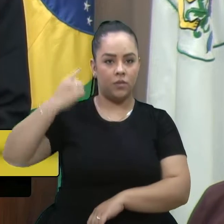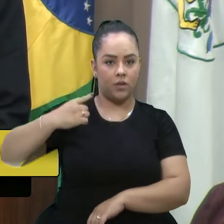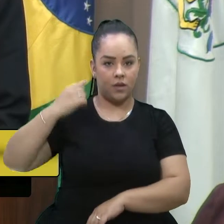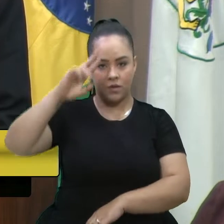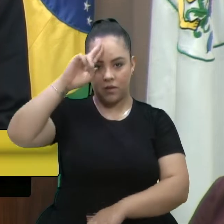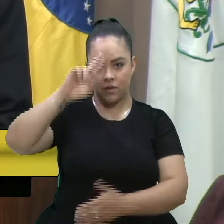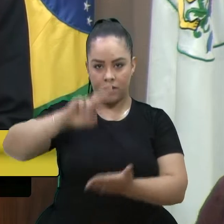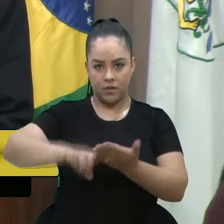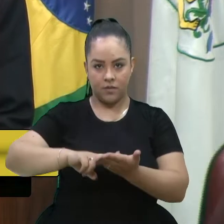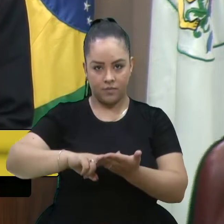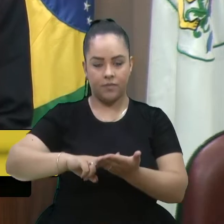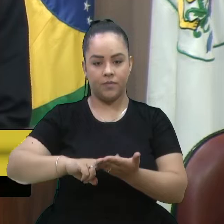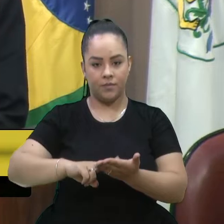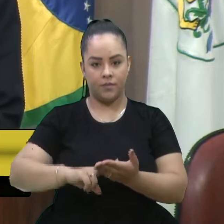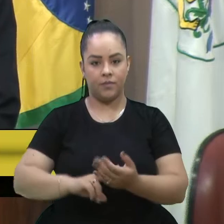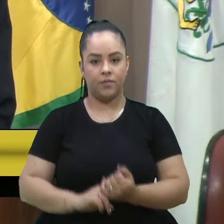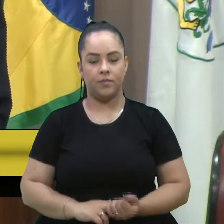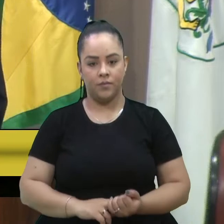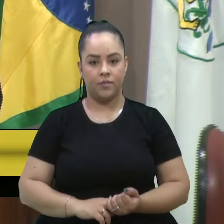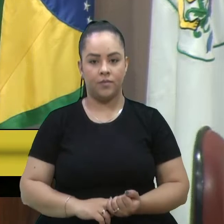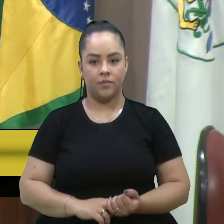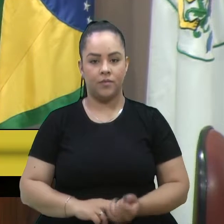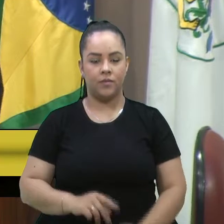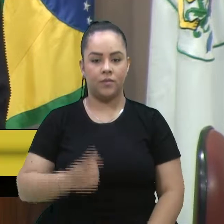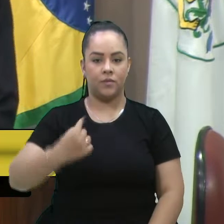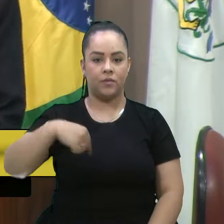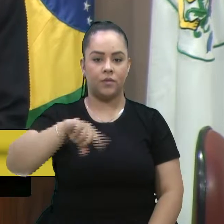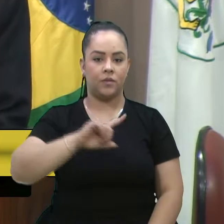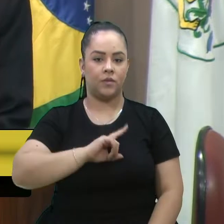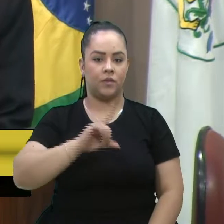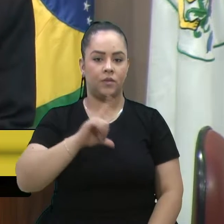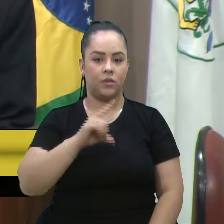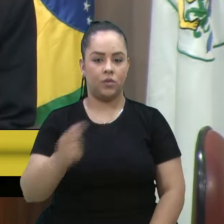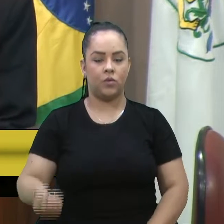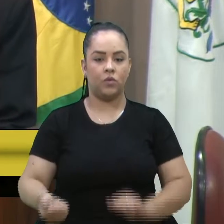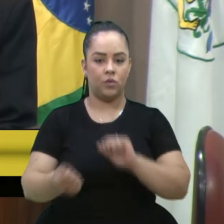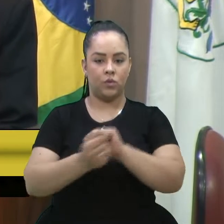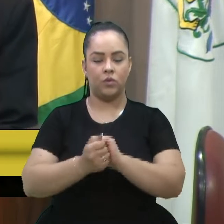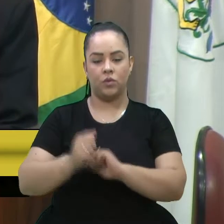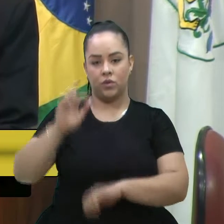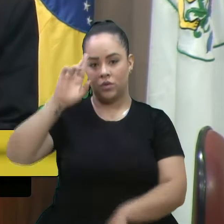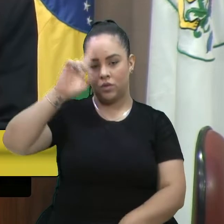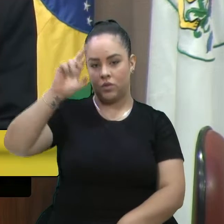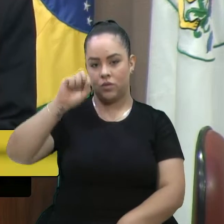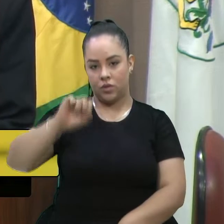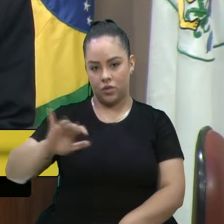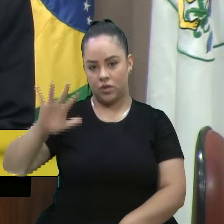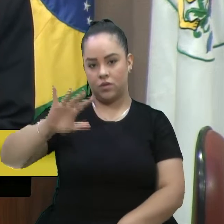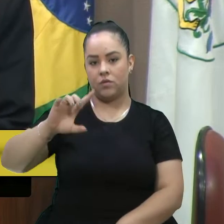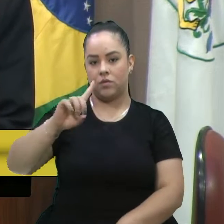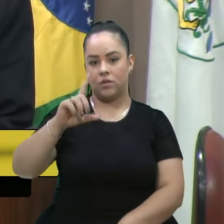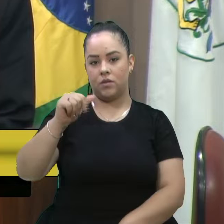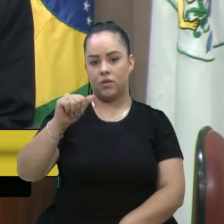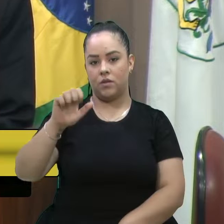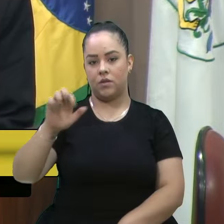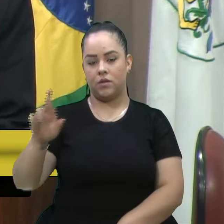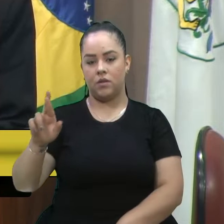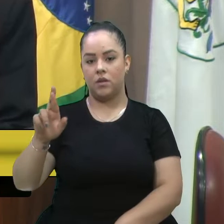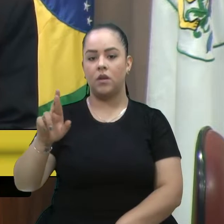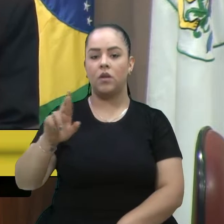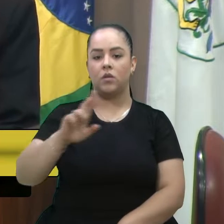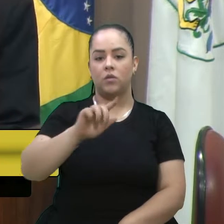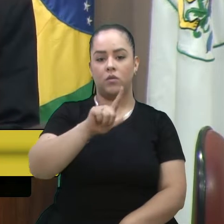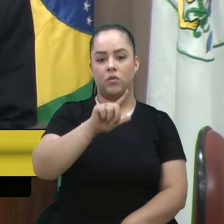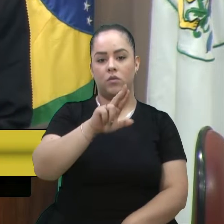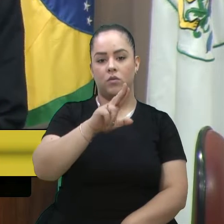o carteiro, tivemos com o diretor-geral do DAIA, senhor Luciano Faustino, em Porto Alegre,